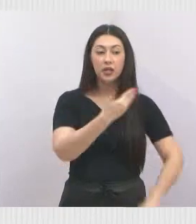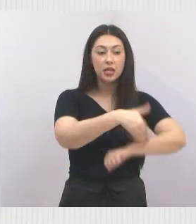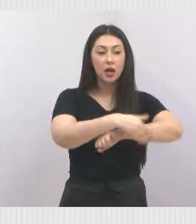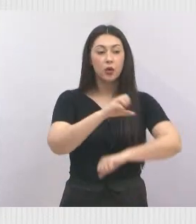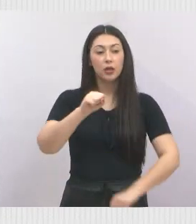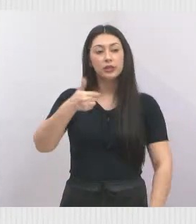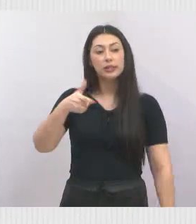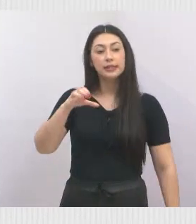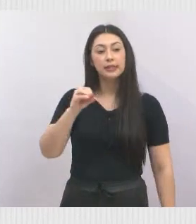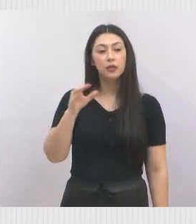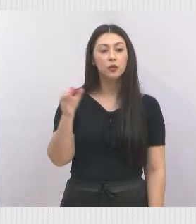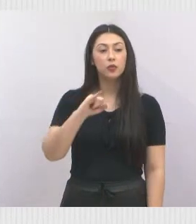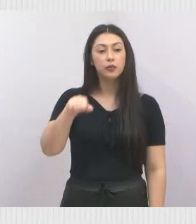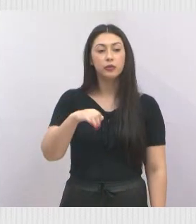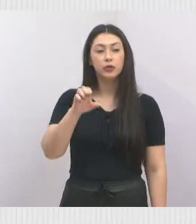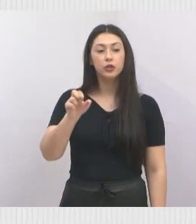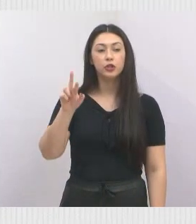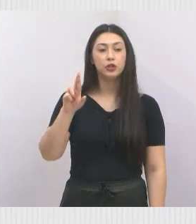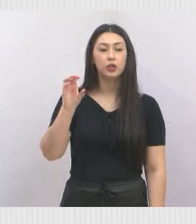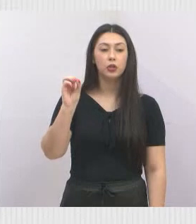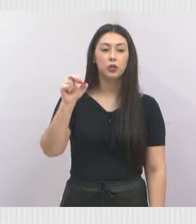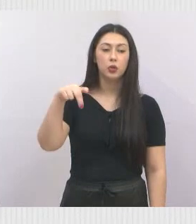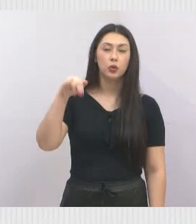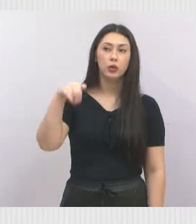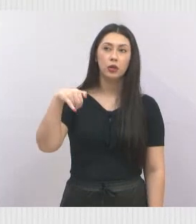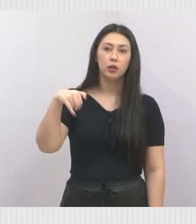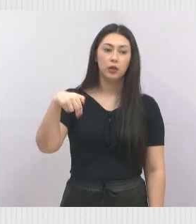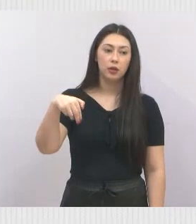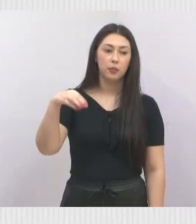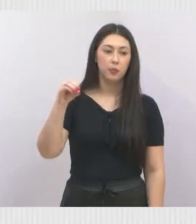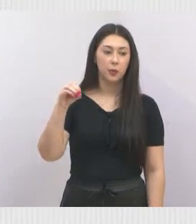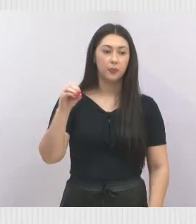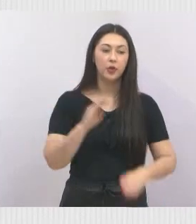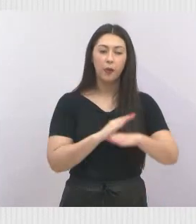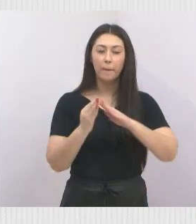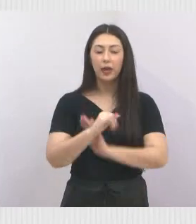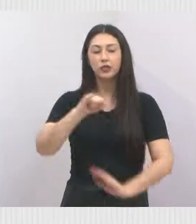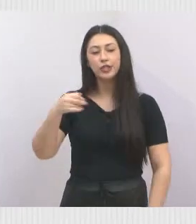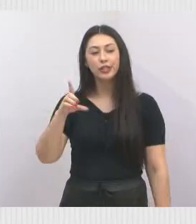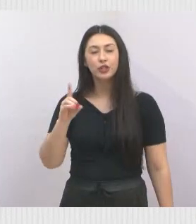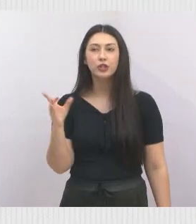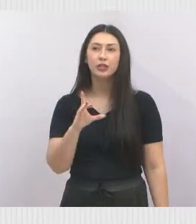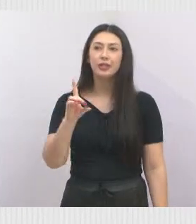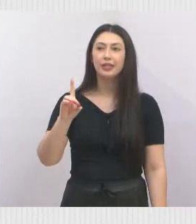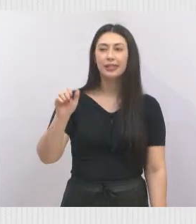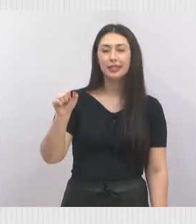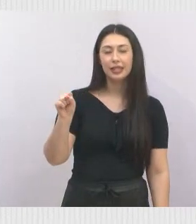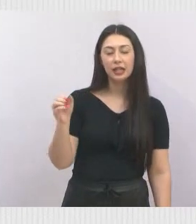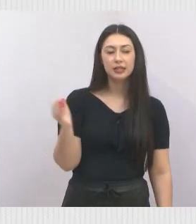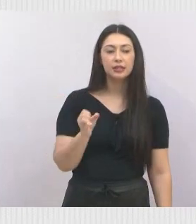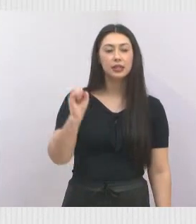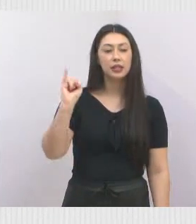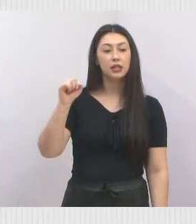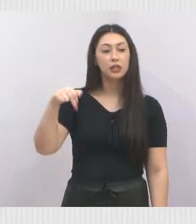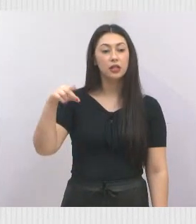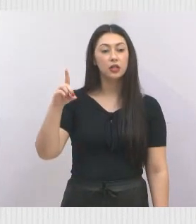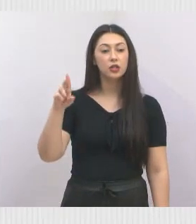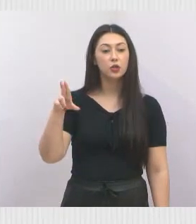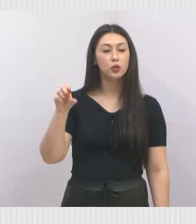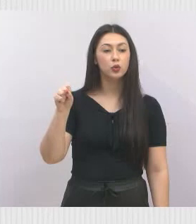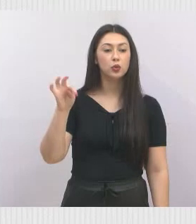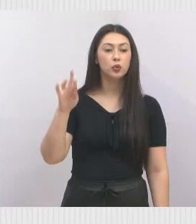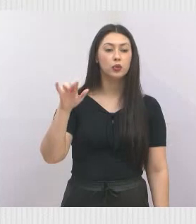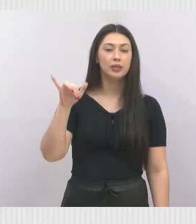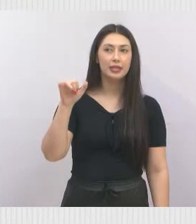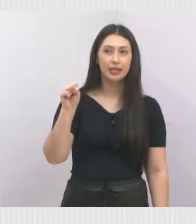Rua São Jerônimo, no Jardim de Luzes. Ali estava muito perigoso, onde está aquele buraco, ali era alto, ali tem